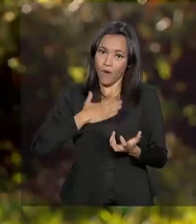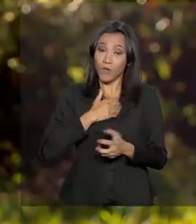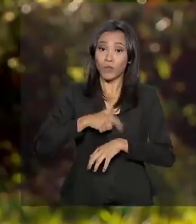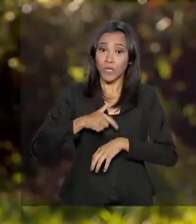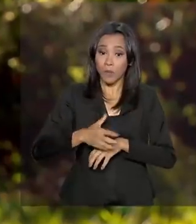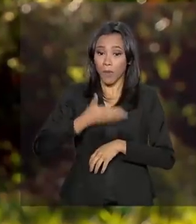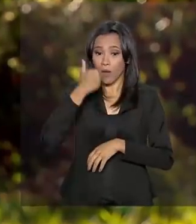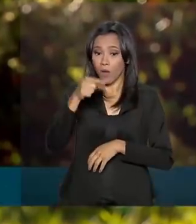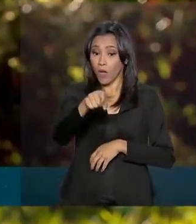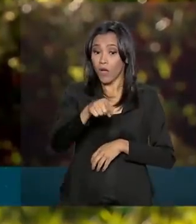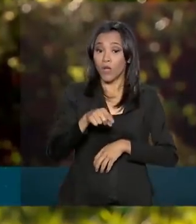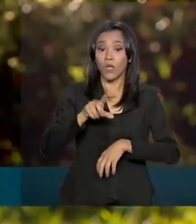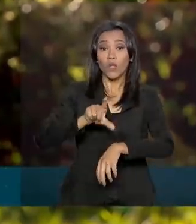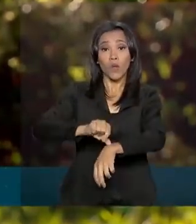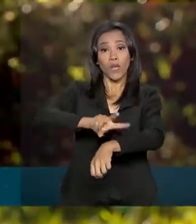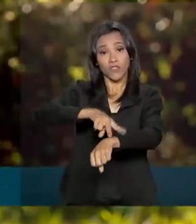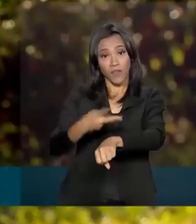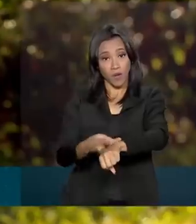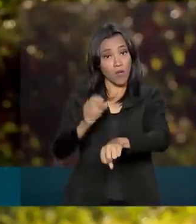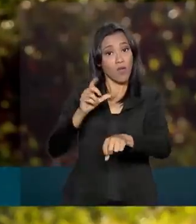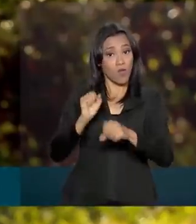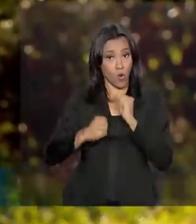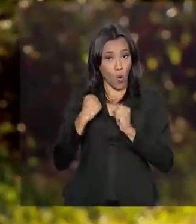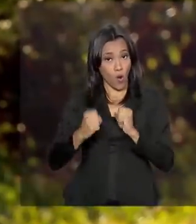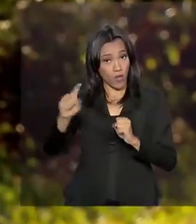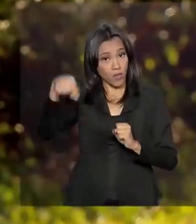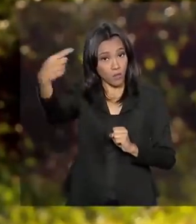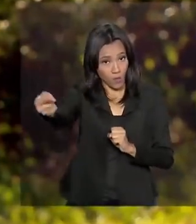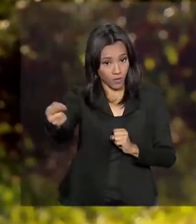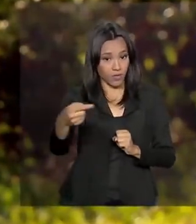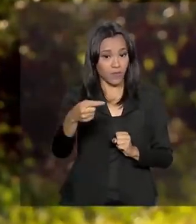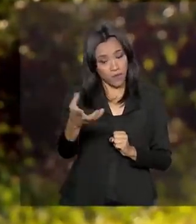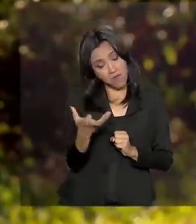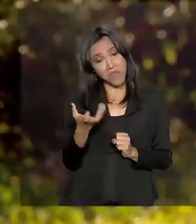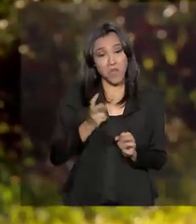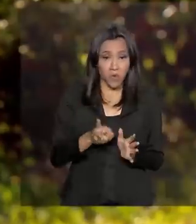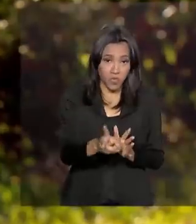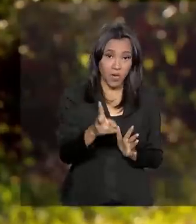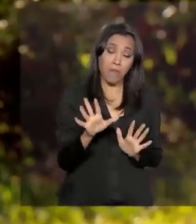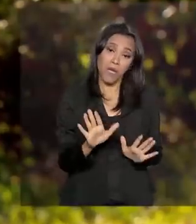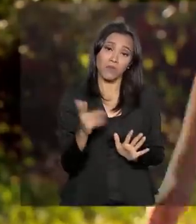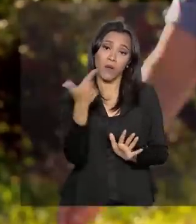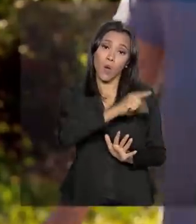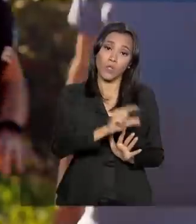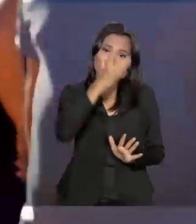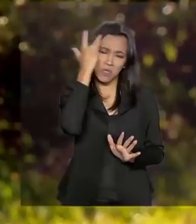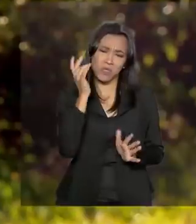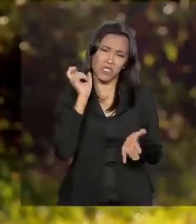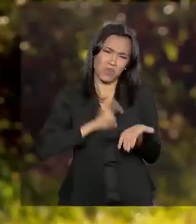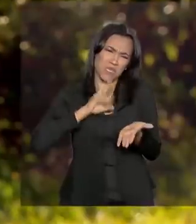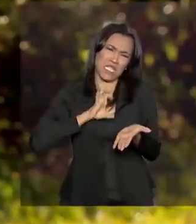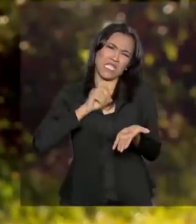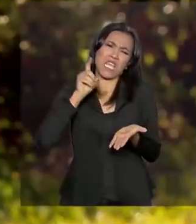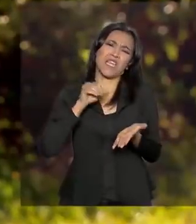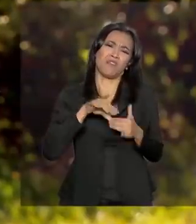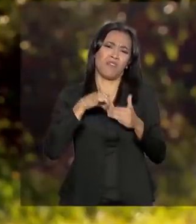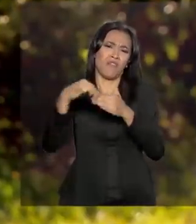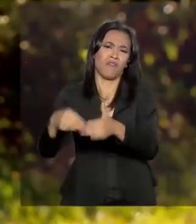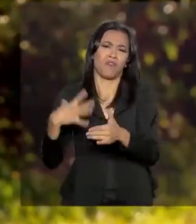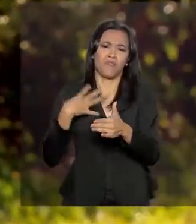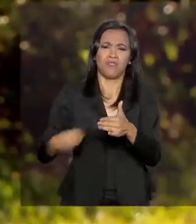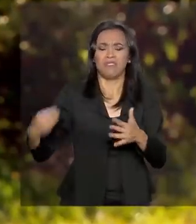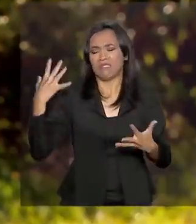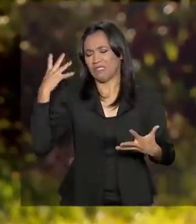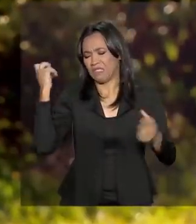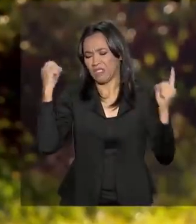mais. No horário de verão, eu posso correr mais tarde. Para mim, eu preferia que continuasse, mas eu sei que para outras pessoas que tem que acordar cedo, levar o filho à escola é meio